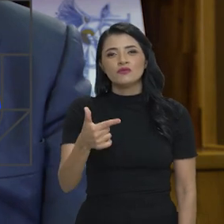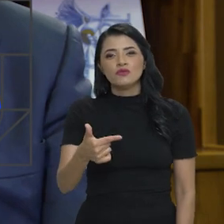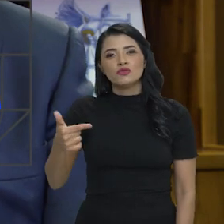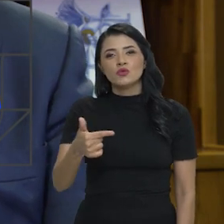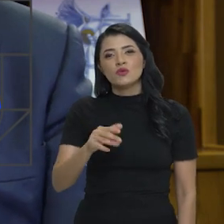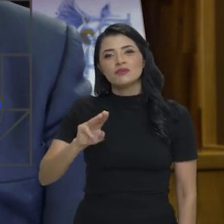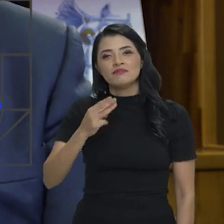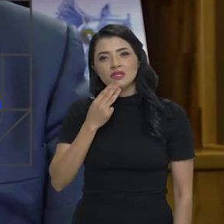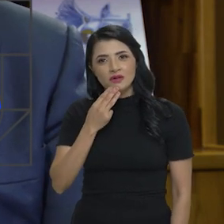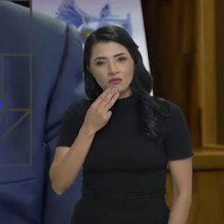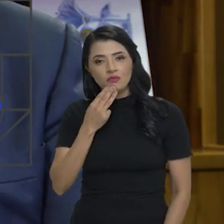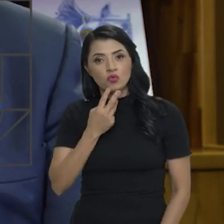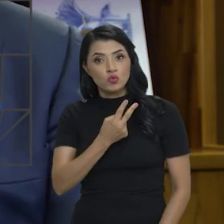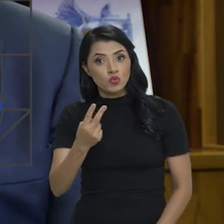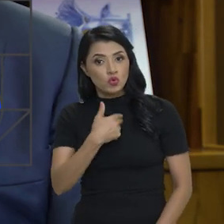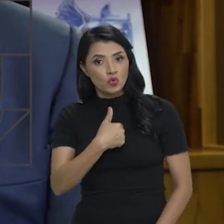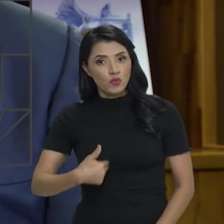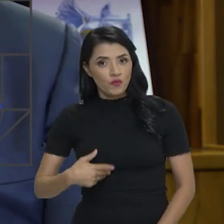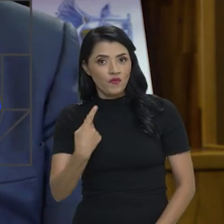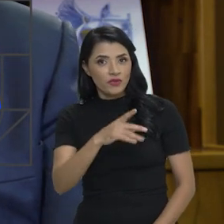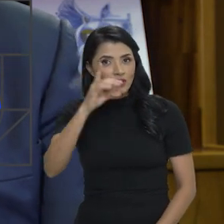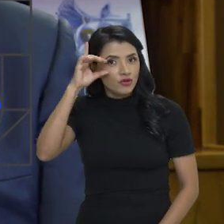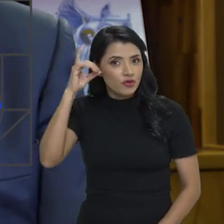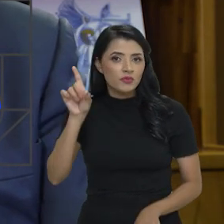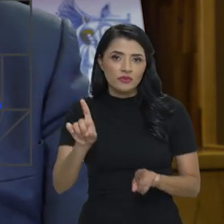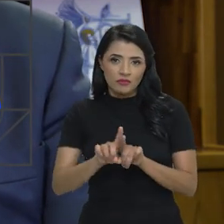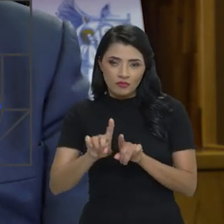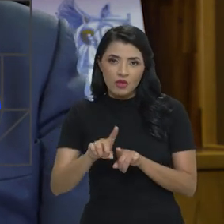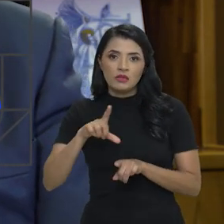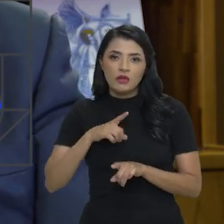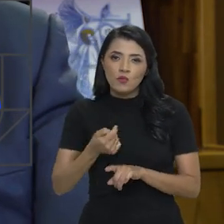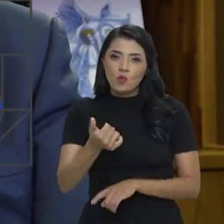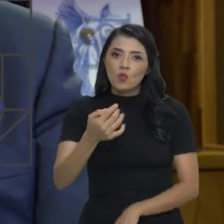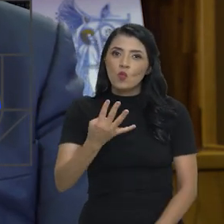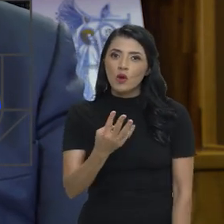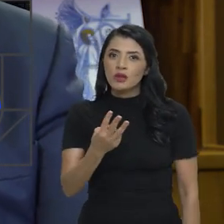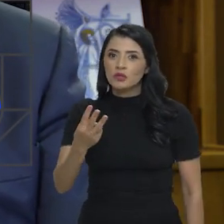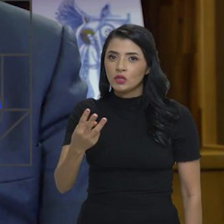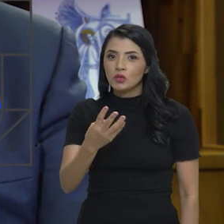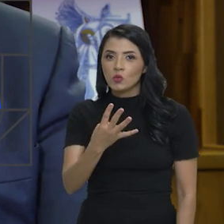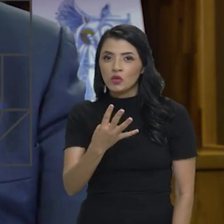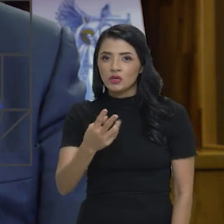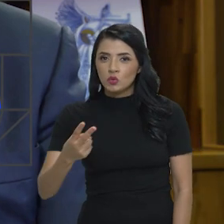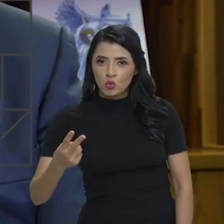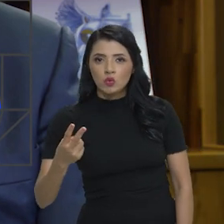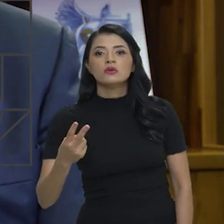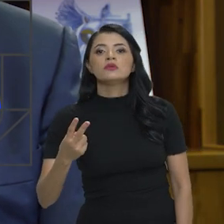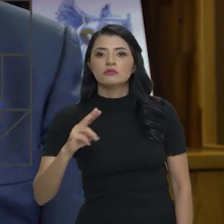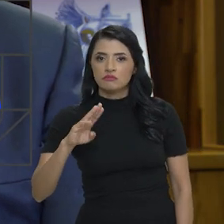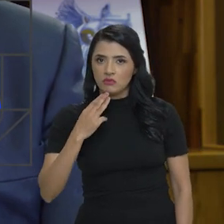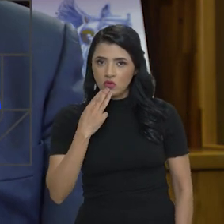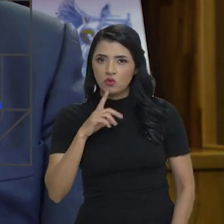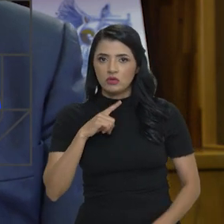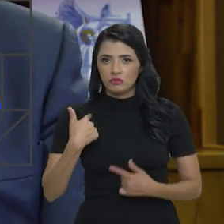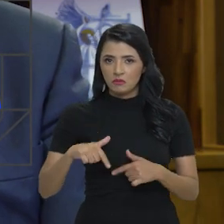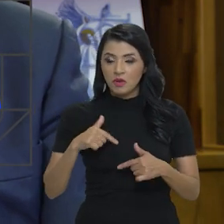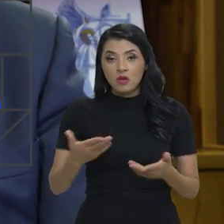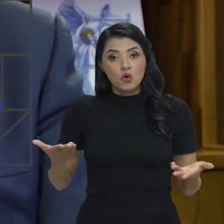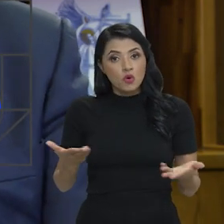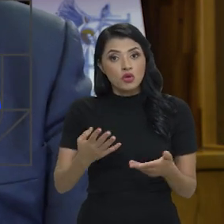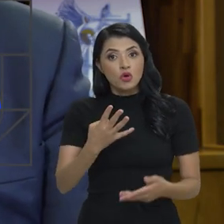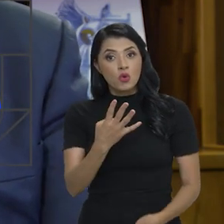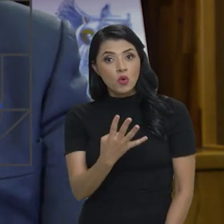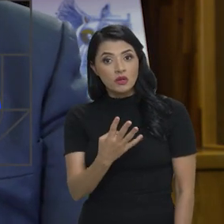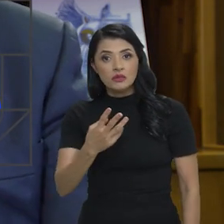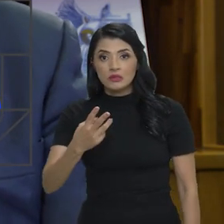de empregos. Os dois governos do presidente Lula, o presidente Adilma, chegamos a um estoque de 42 milhões. E